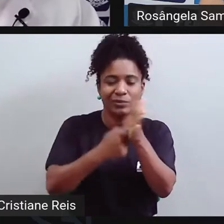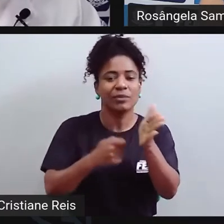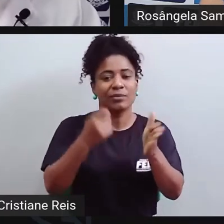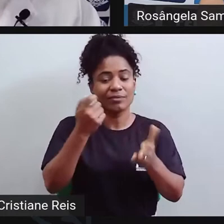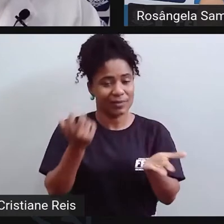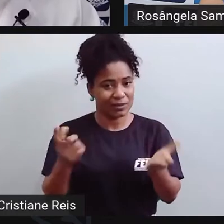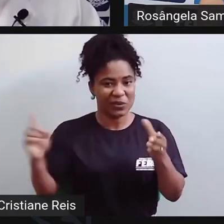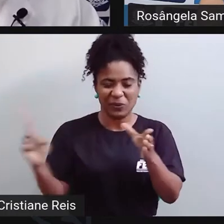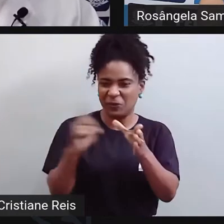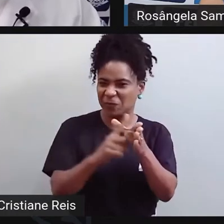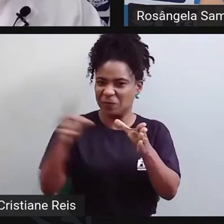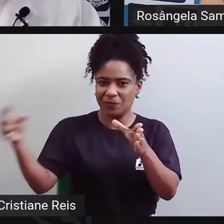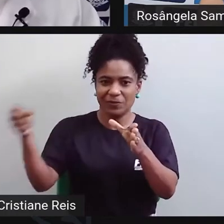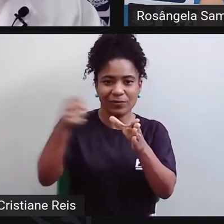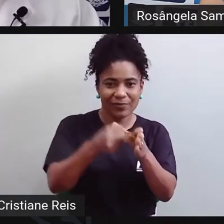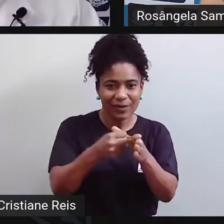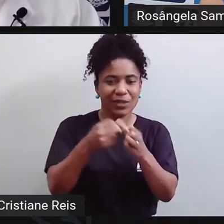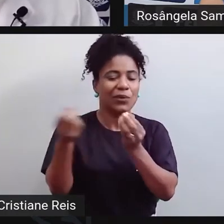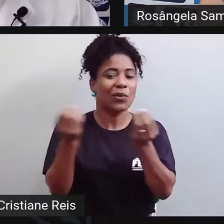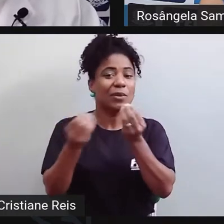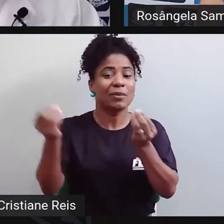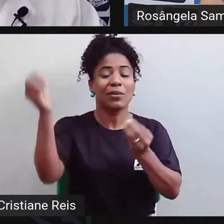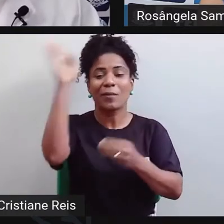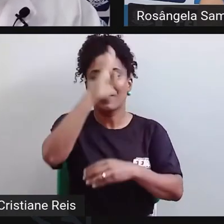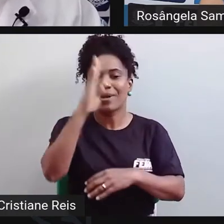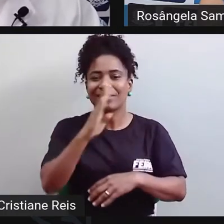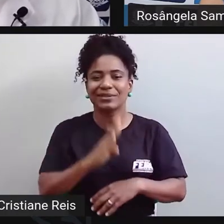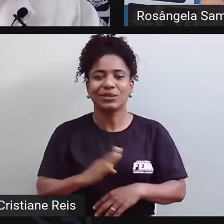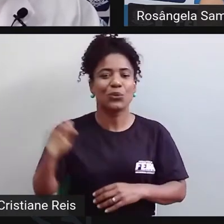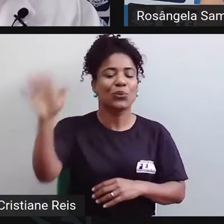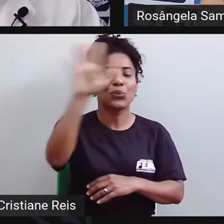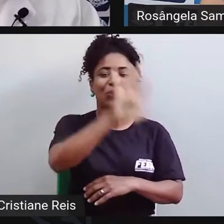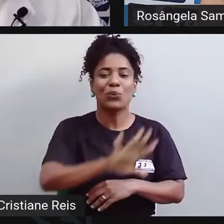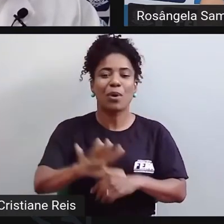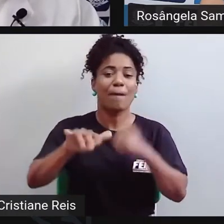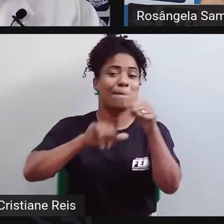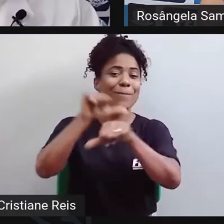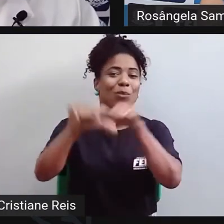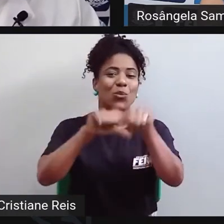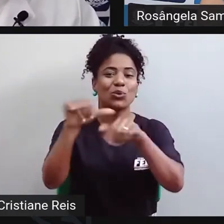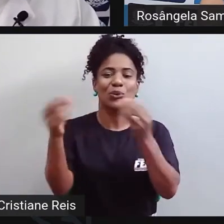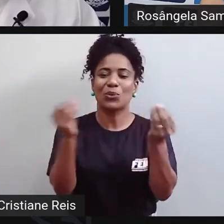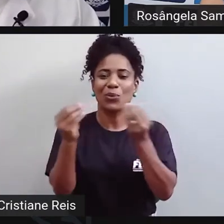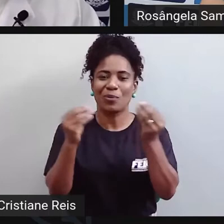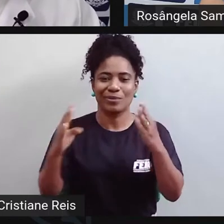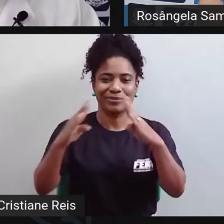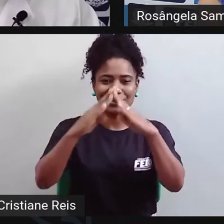Faz aí uma contextualizada para os nossos alunos entenderem como é esse processo, o que é que está acontecendo.